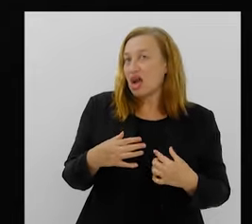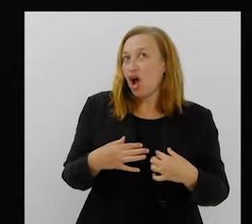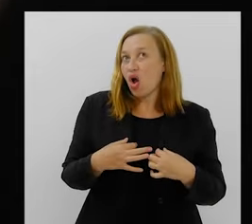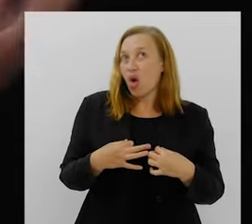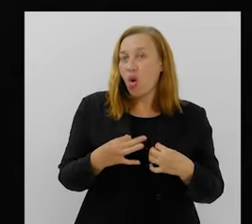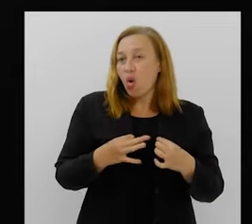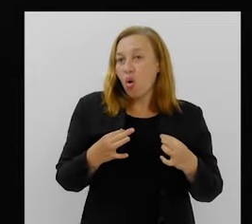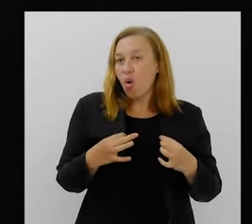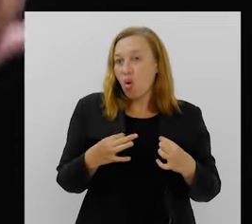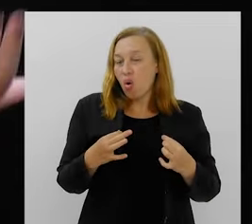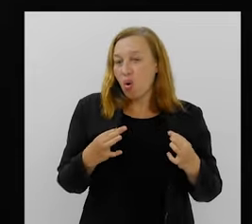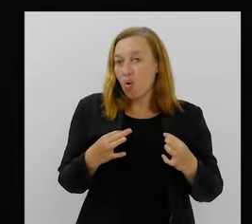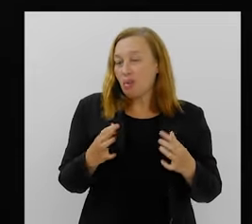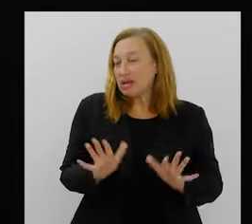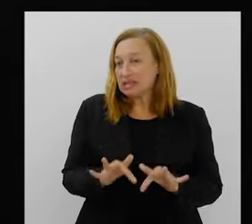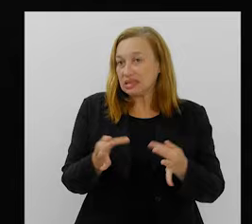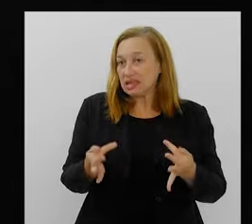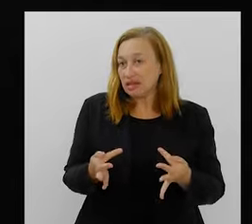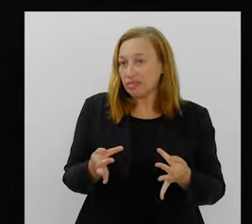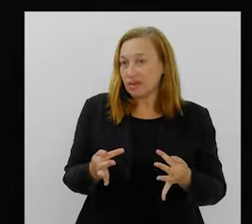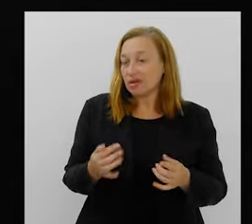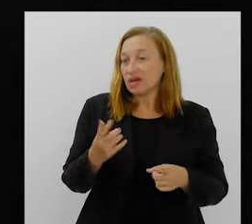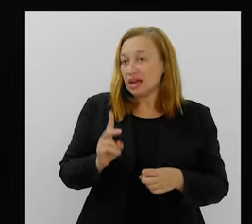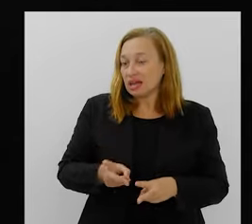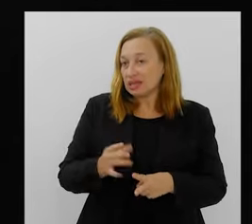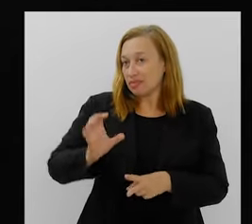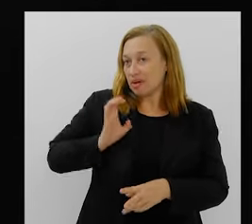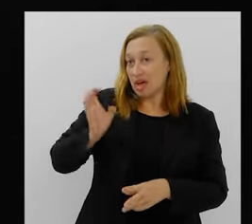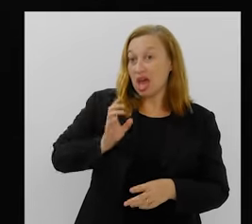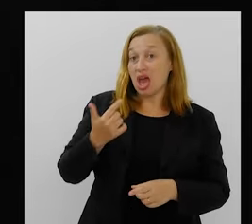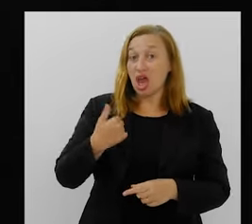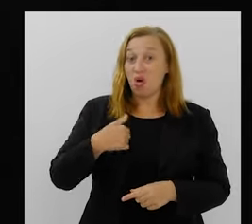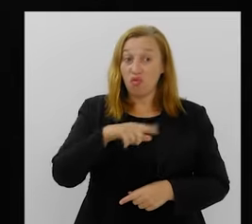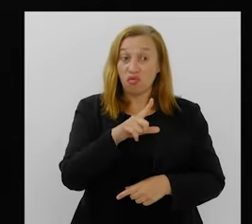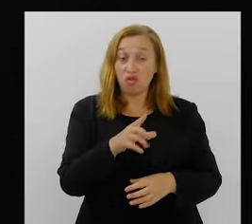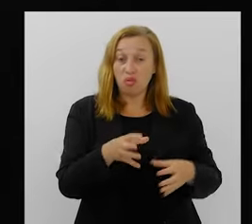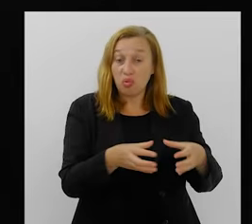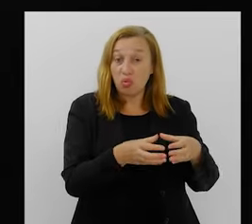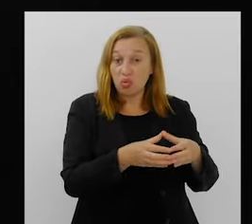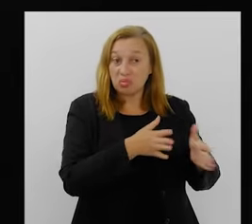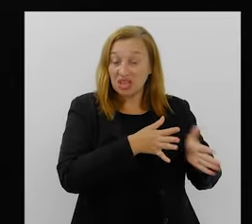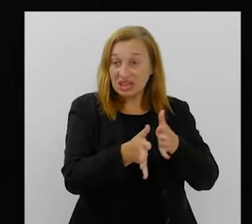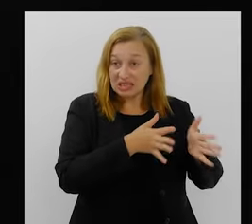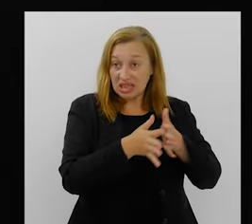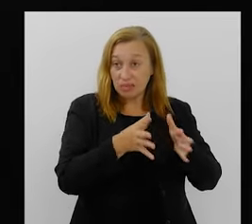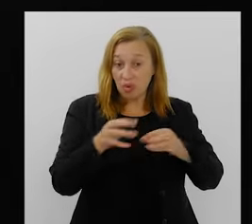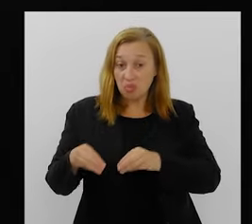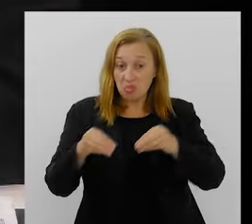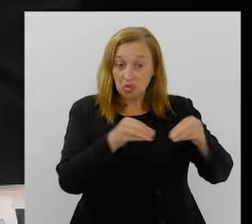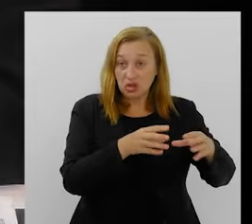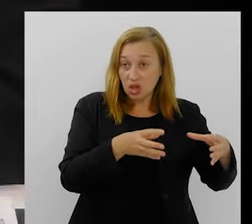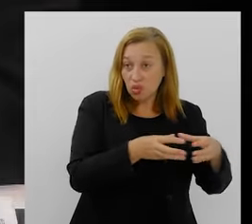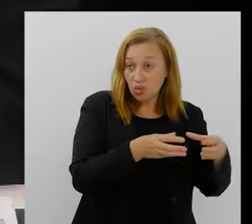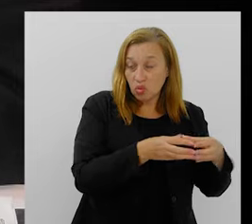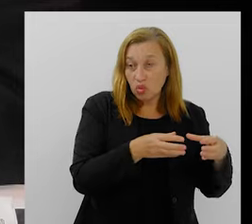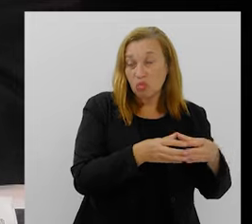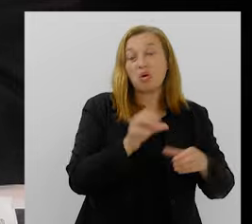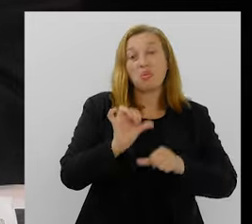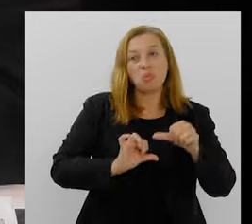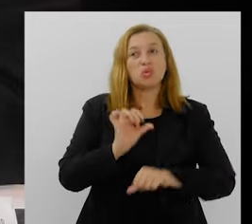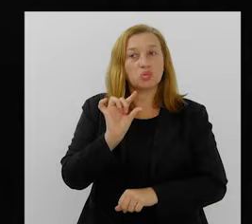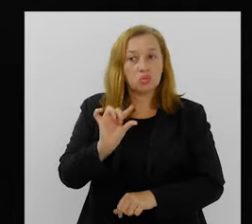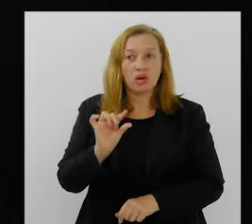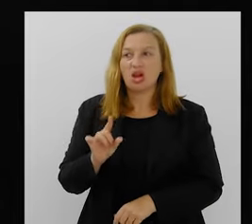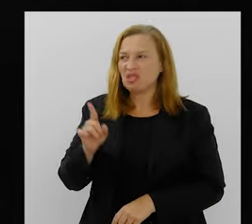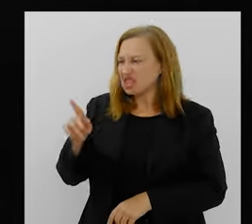sempre ricas, maravilhosas. E eu senti isso muito quando eu fui para o grupo de acesso, né? Porque... Ah, muda muito. O Lolo fala